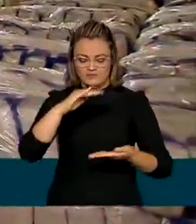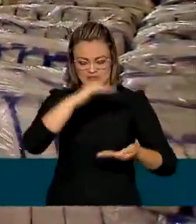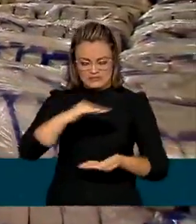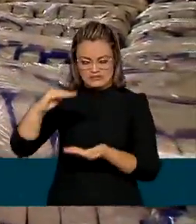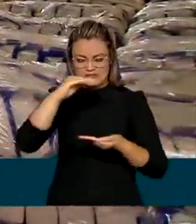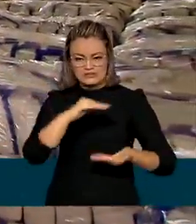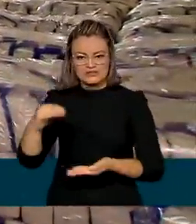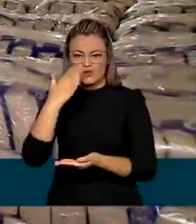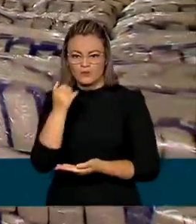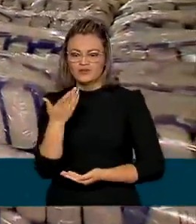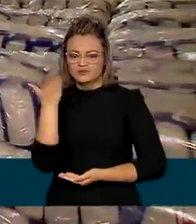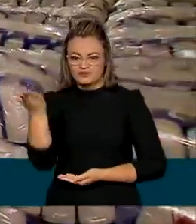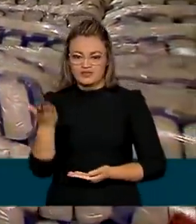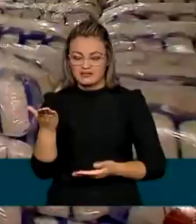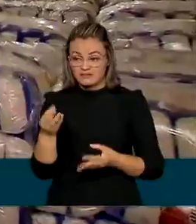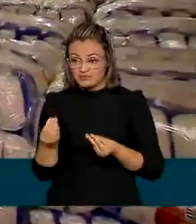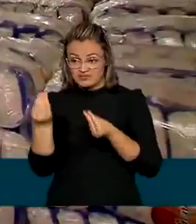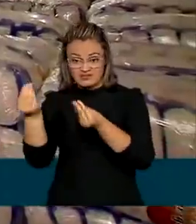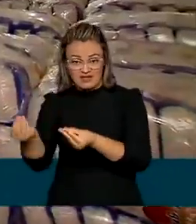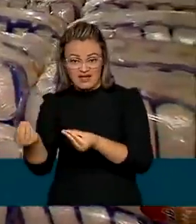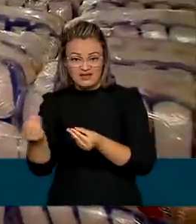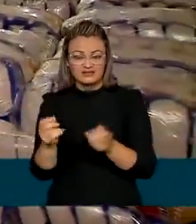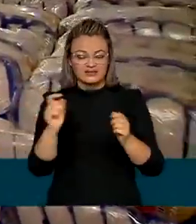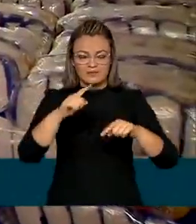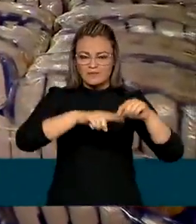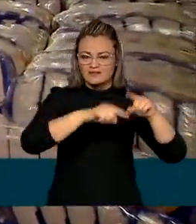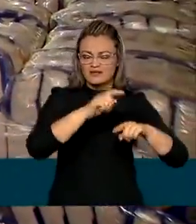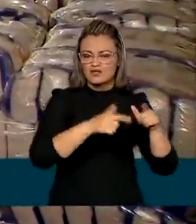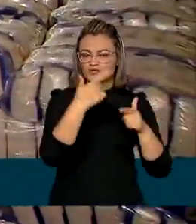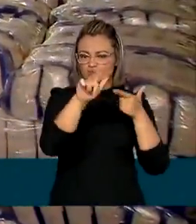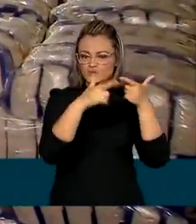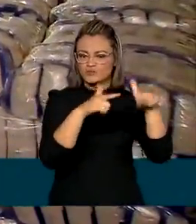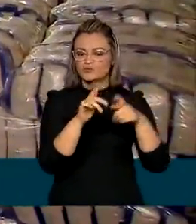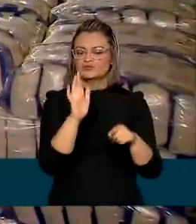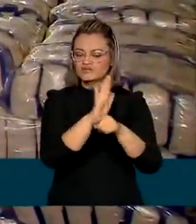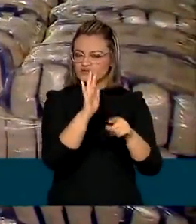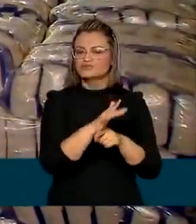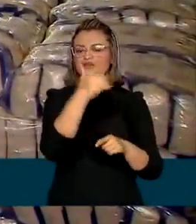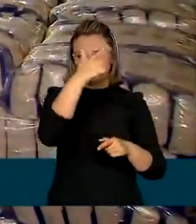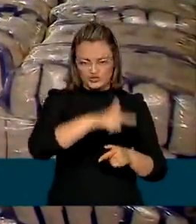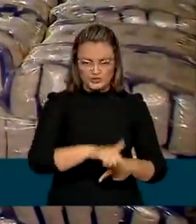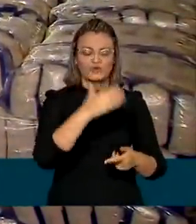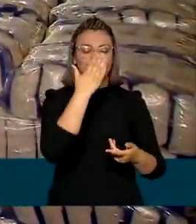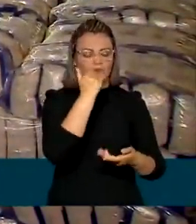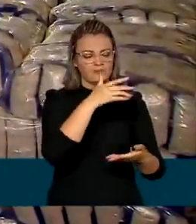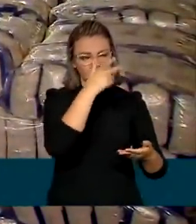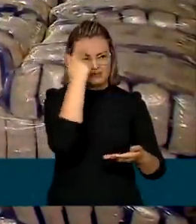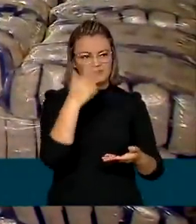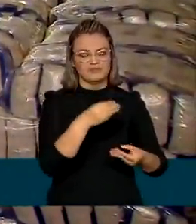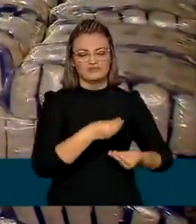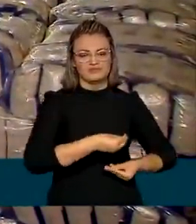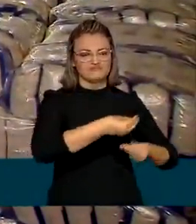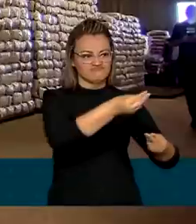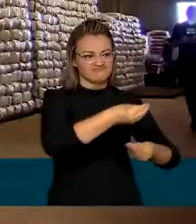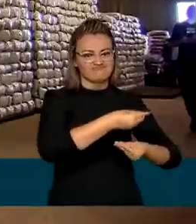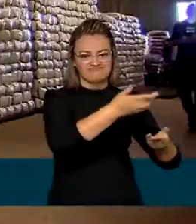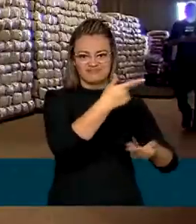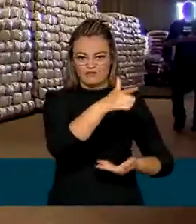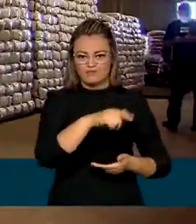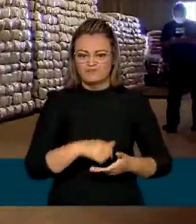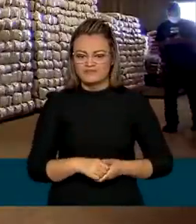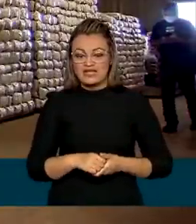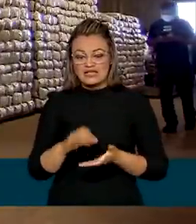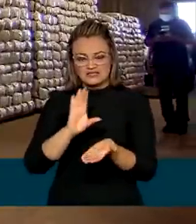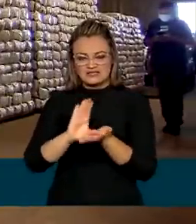Depois de entregues, elas abrirão espaço para novos insumos, que montarão novas cestas que vão beneficiar ainda mais pessoas. O